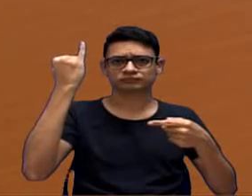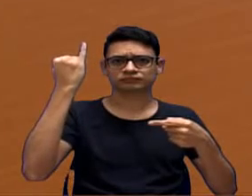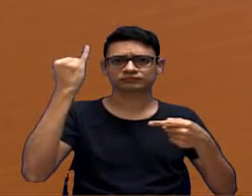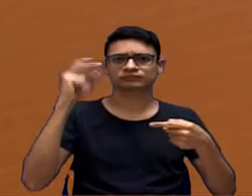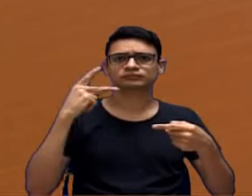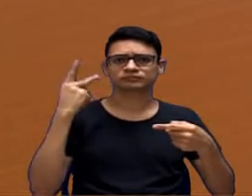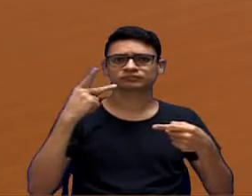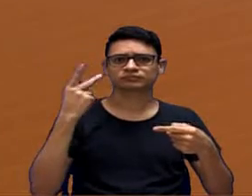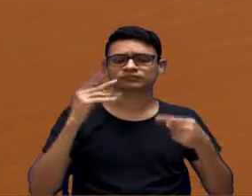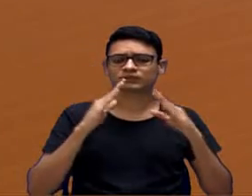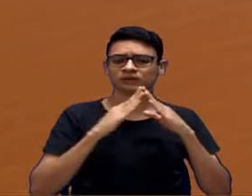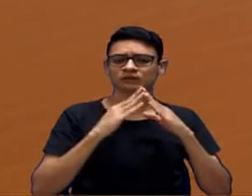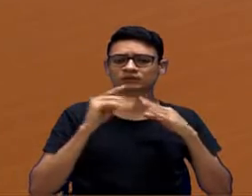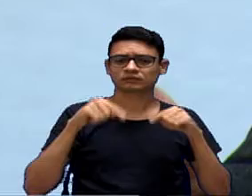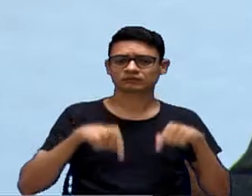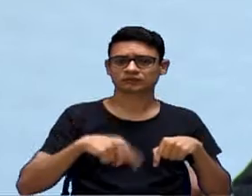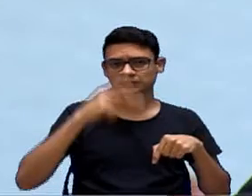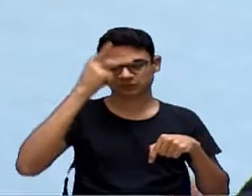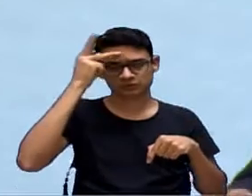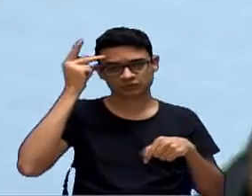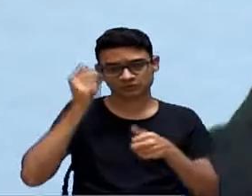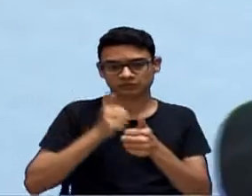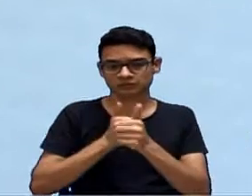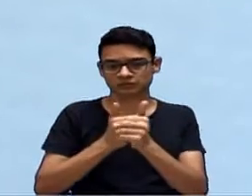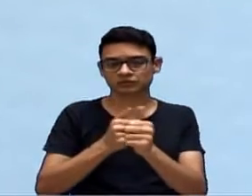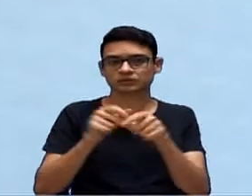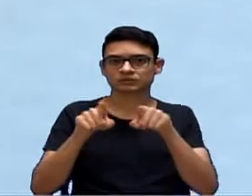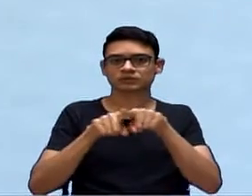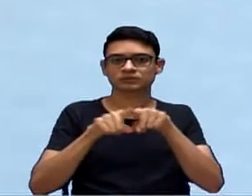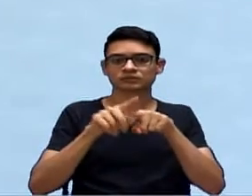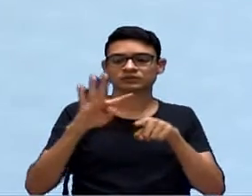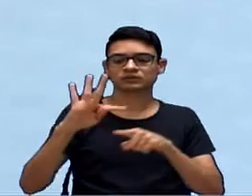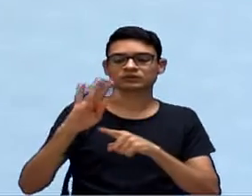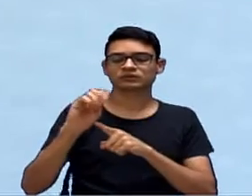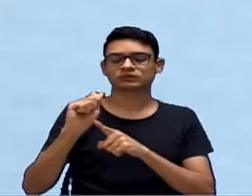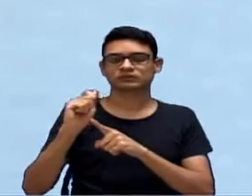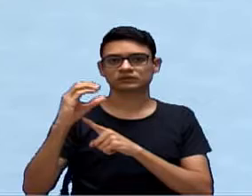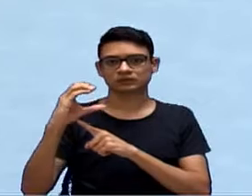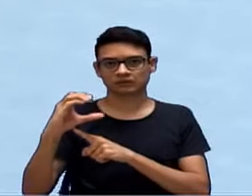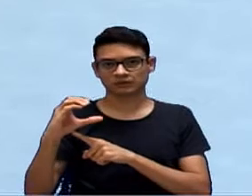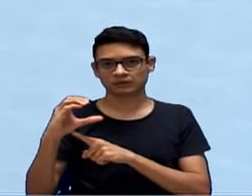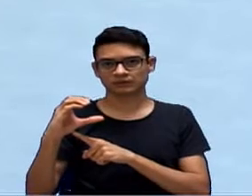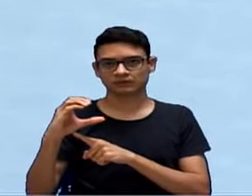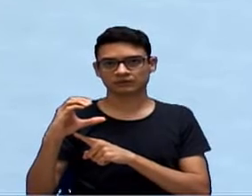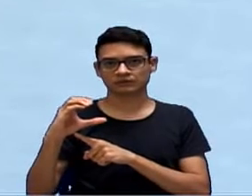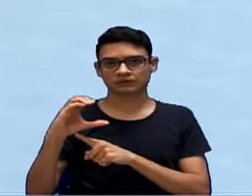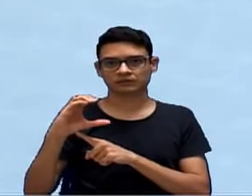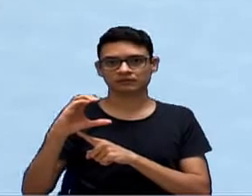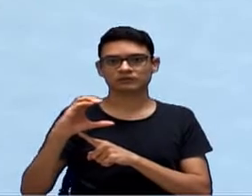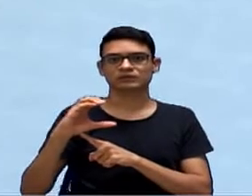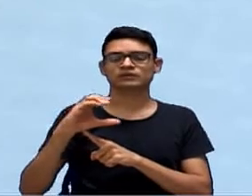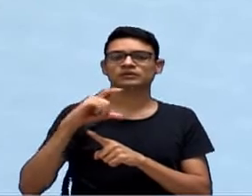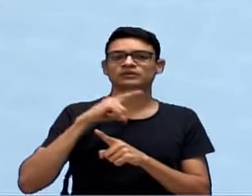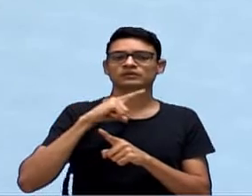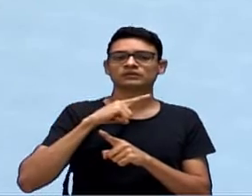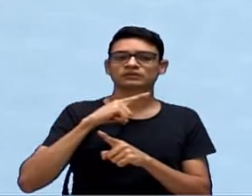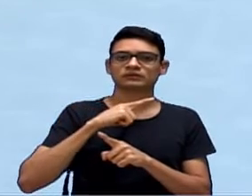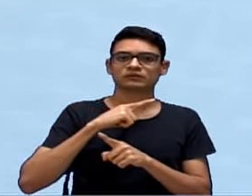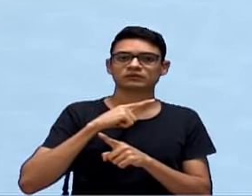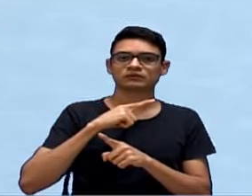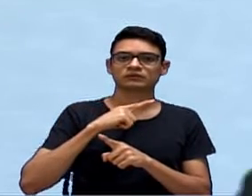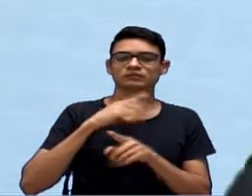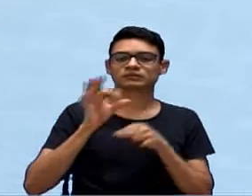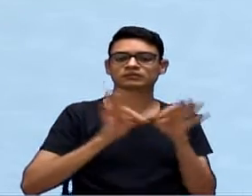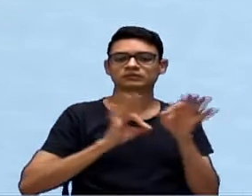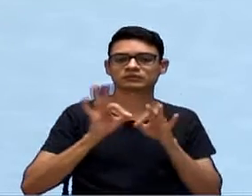nessa casa, para quem está acompanhando também, que o TAC, o que está no TAC consta no projeto